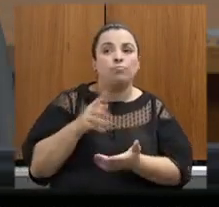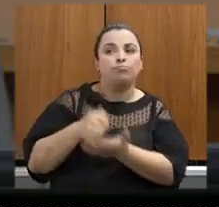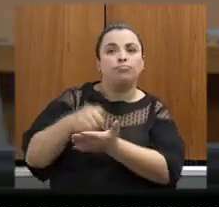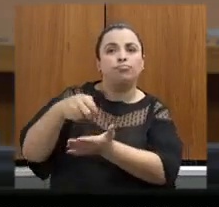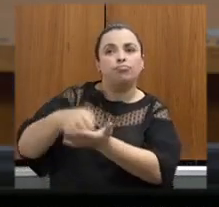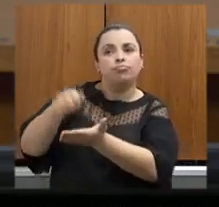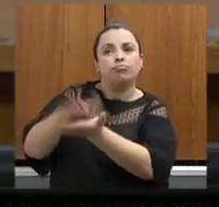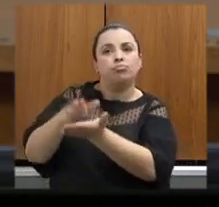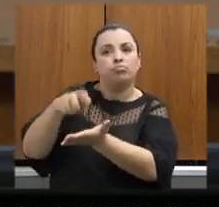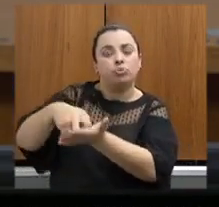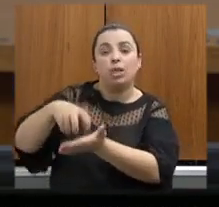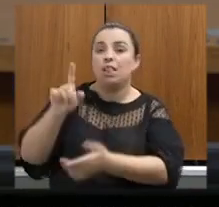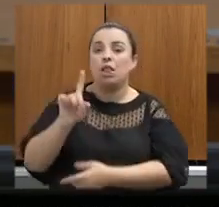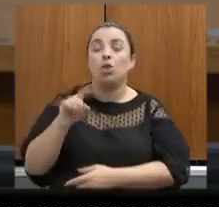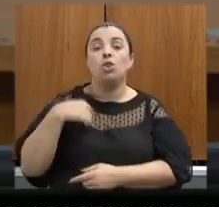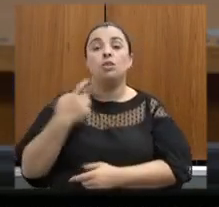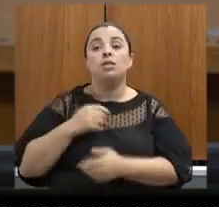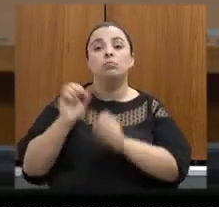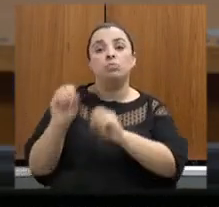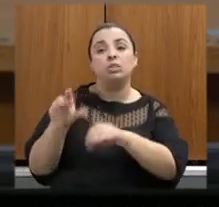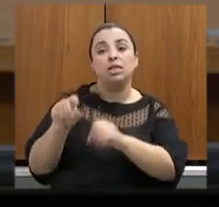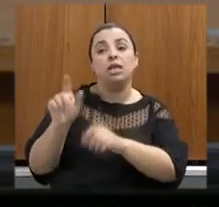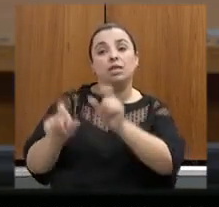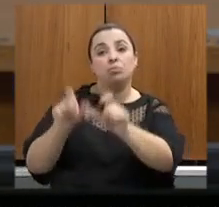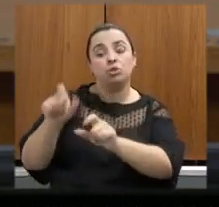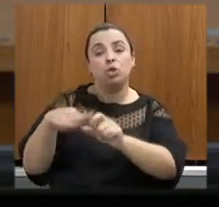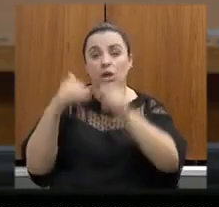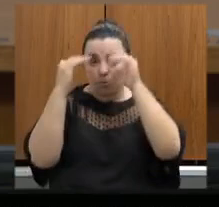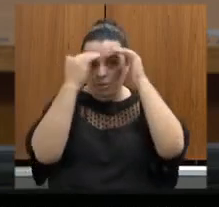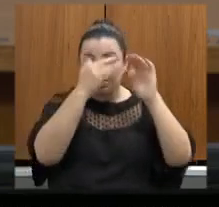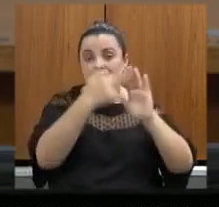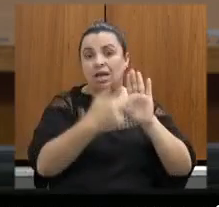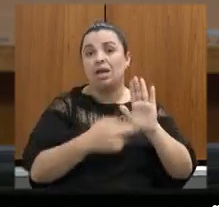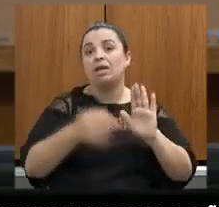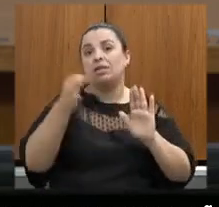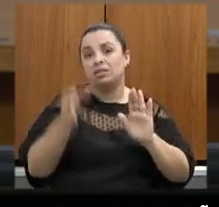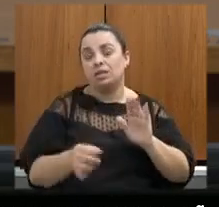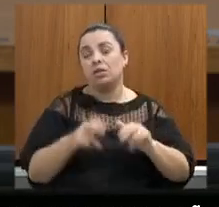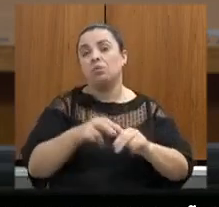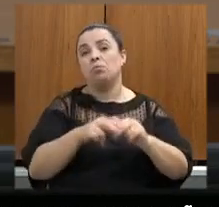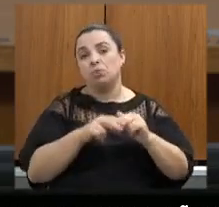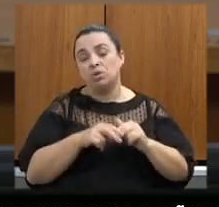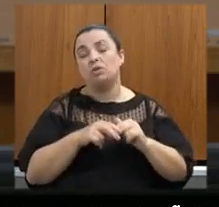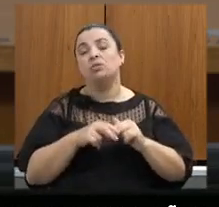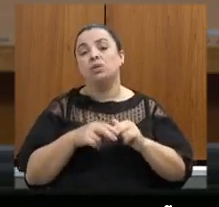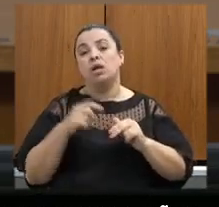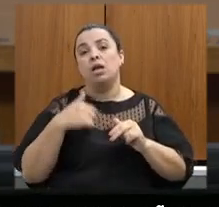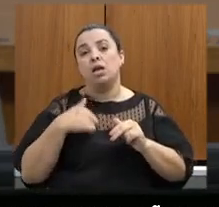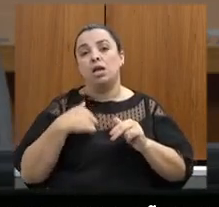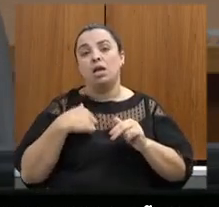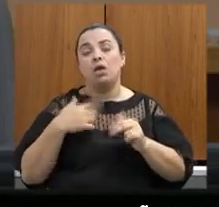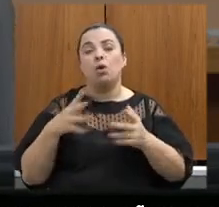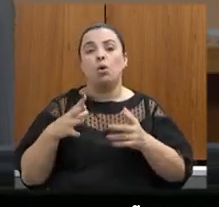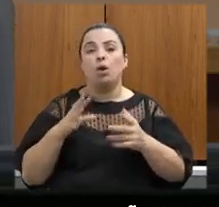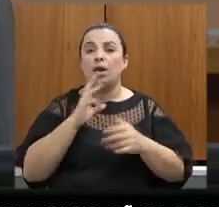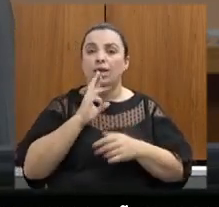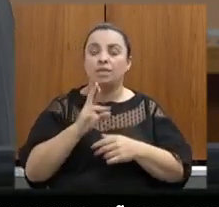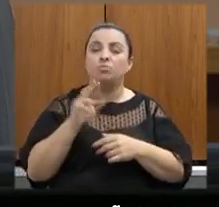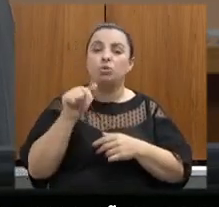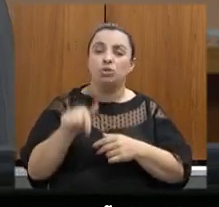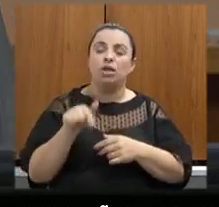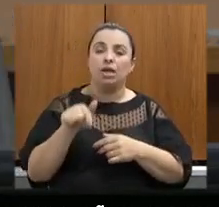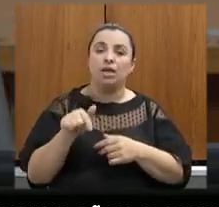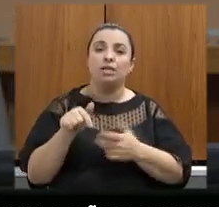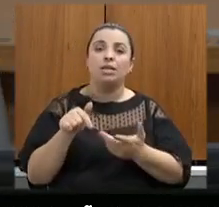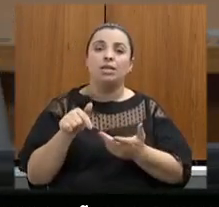regularizar essas pessoas e por isso também eu agrego a essa resposta da fiscalização o